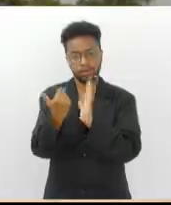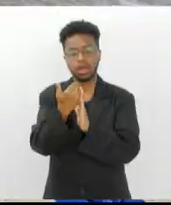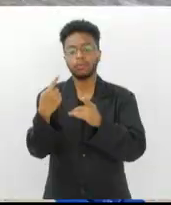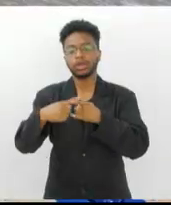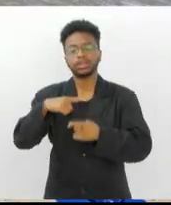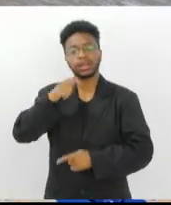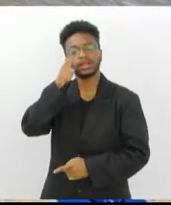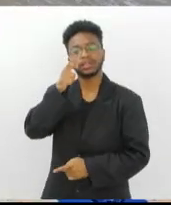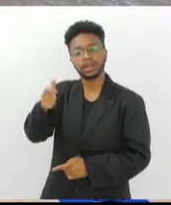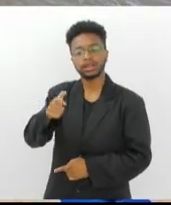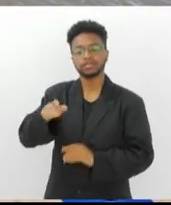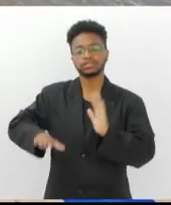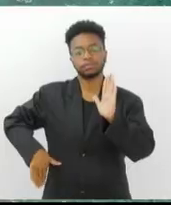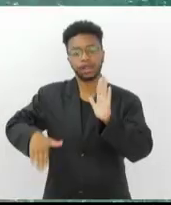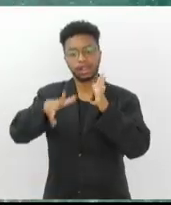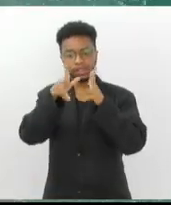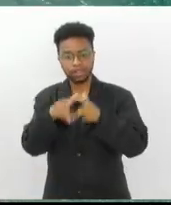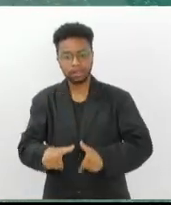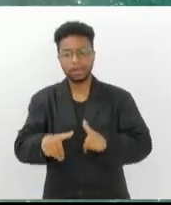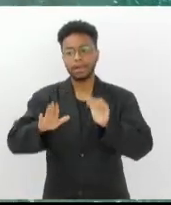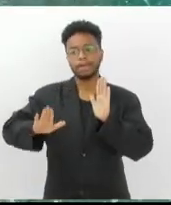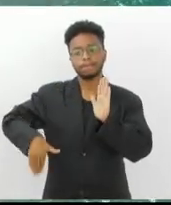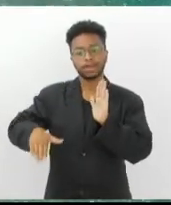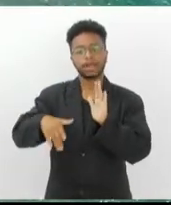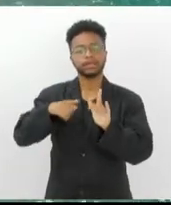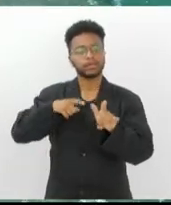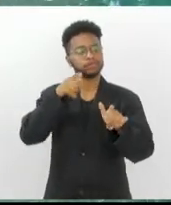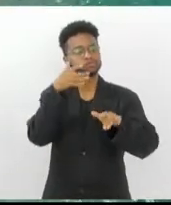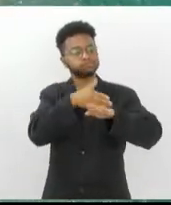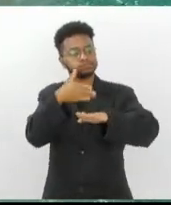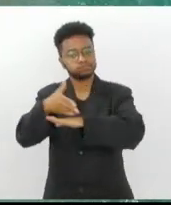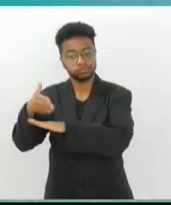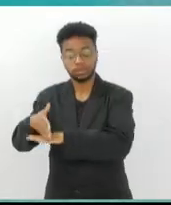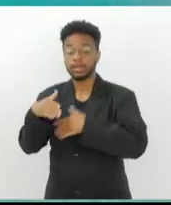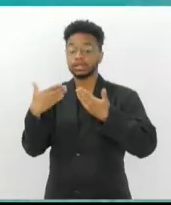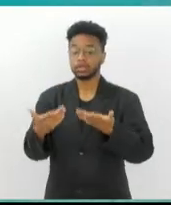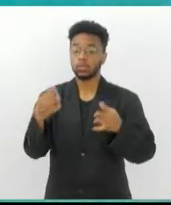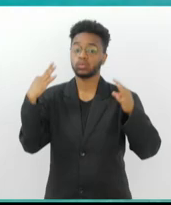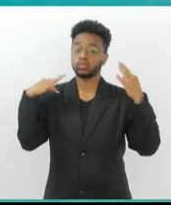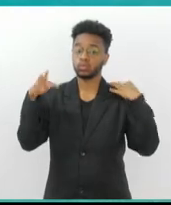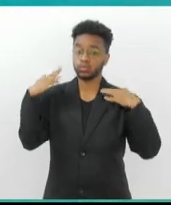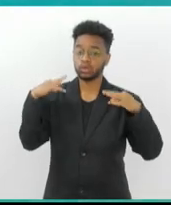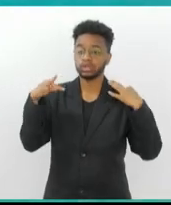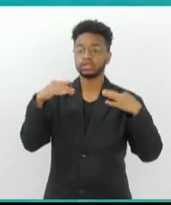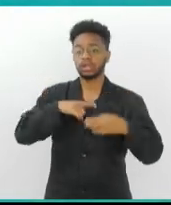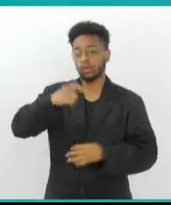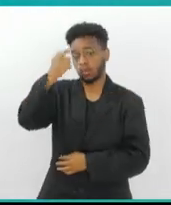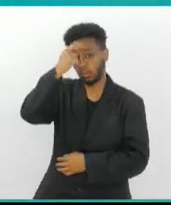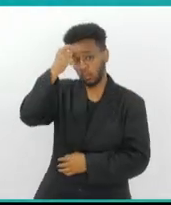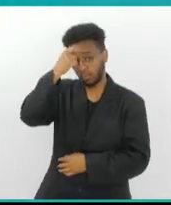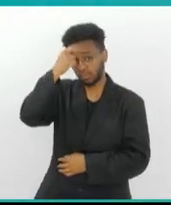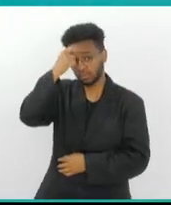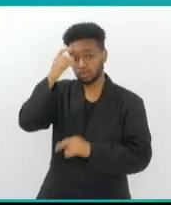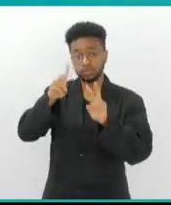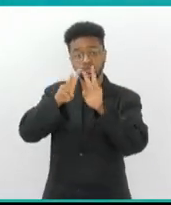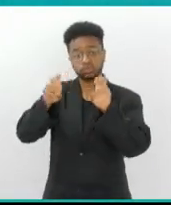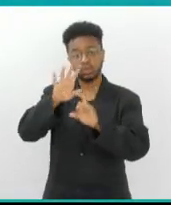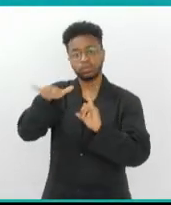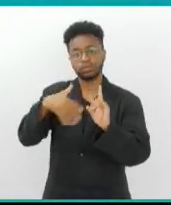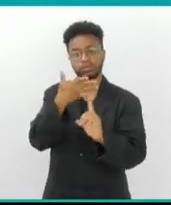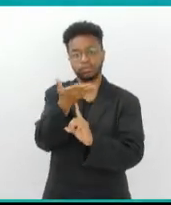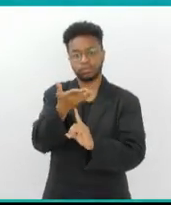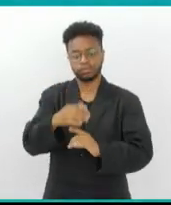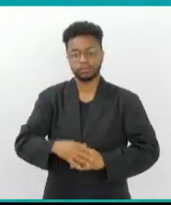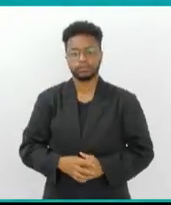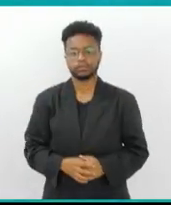interesse em praias limpas, praias adequadas. Então, trai um turista mais consciente em relação ao meio ambiente.